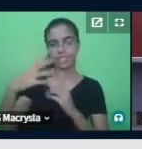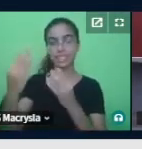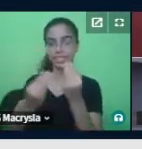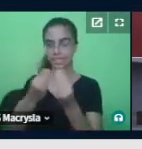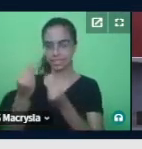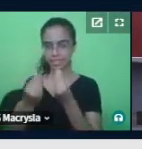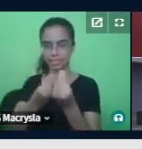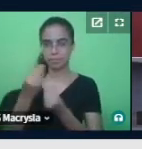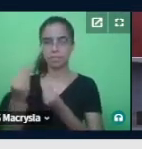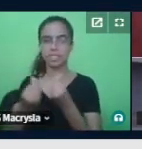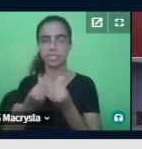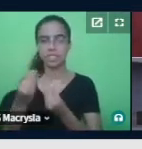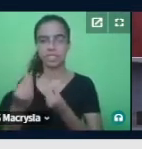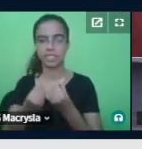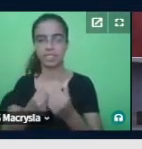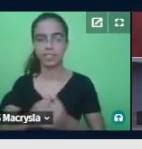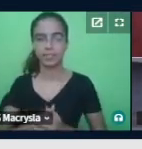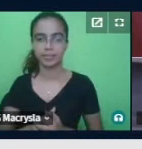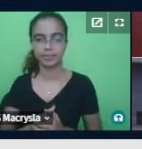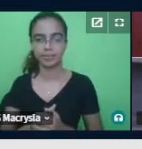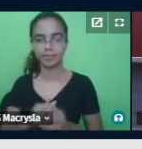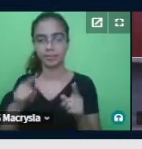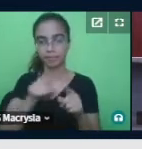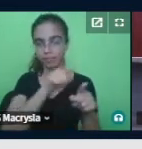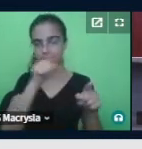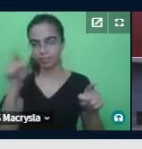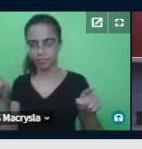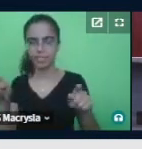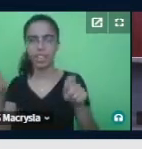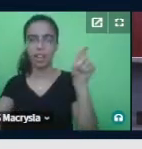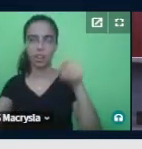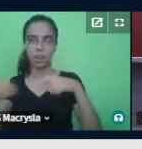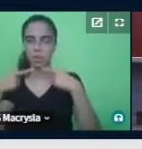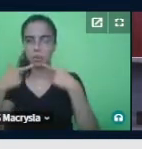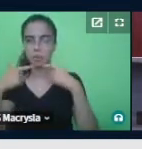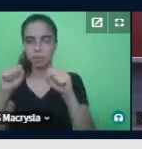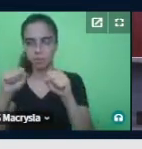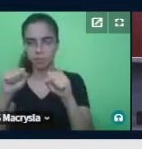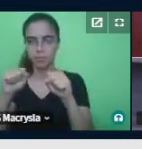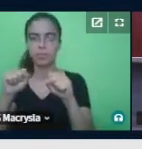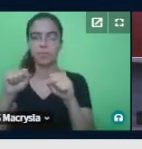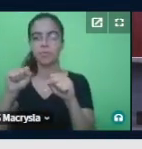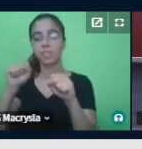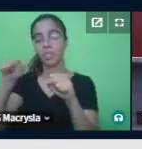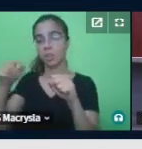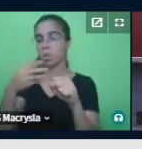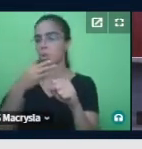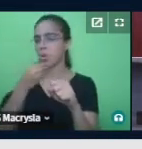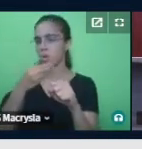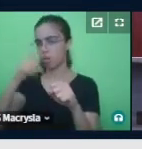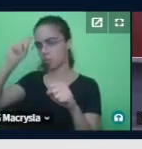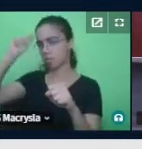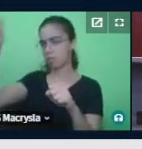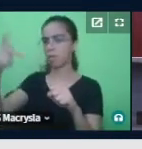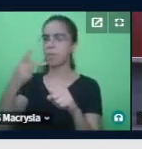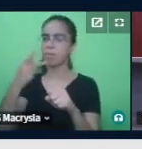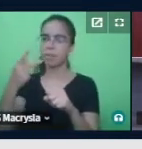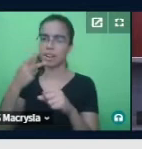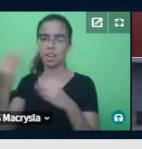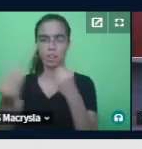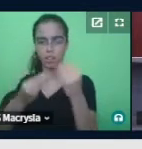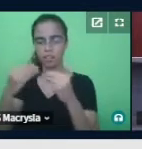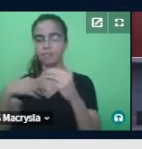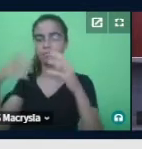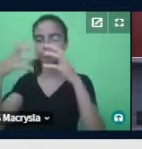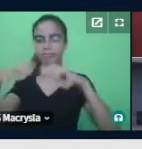PEA. Aqui a competência linguística, Bachmann desdobra a competência linguística em competência